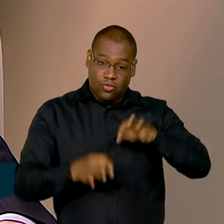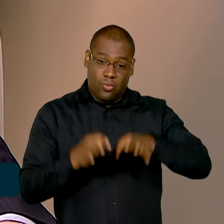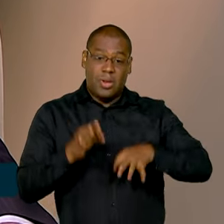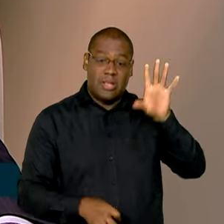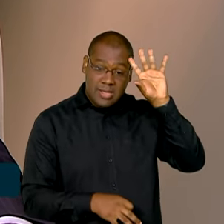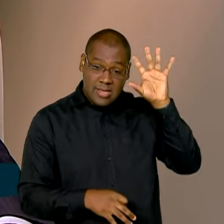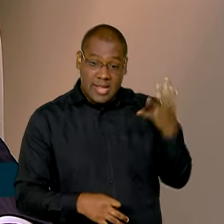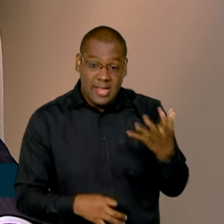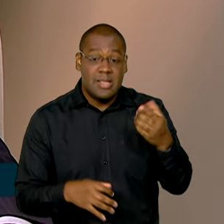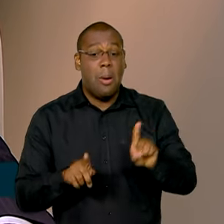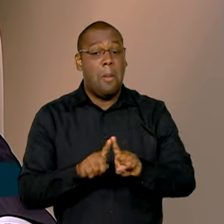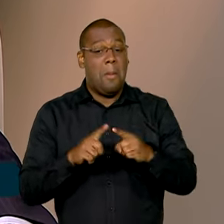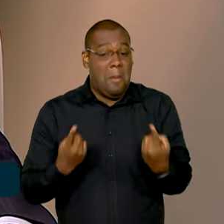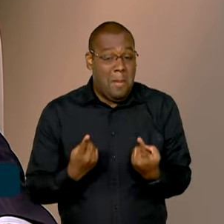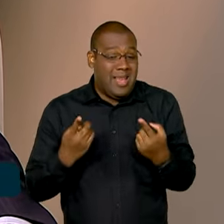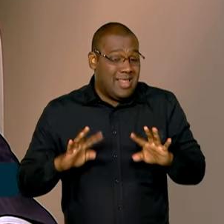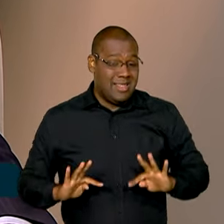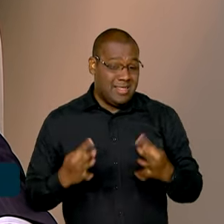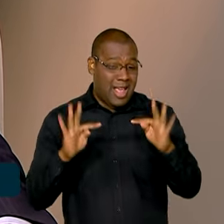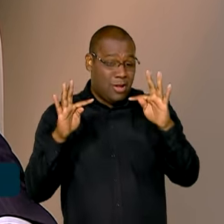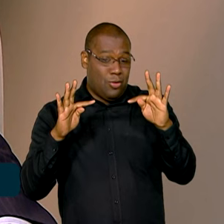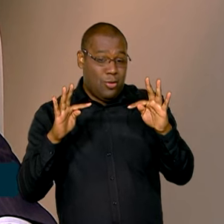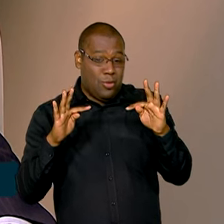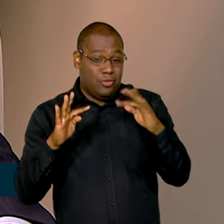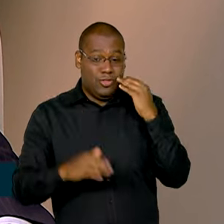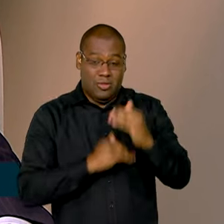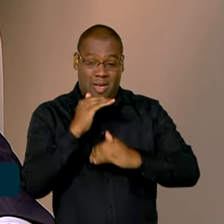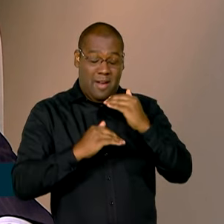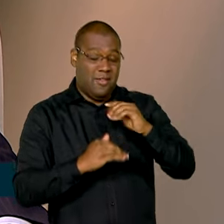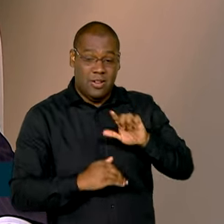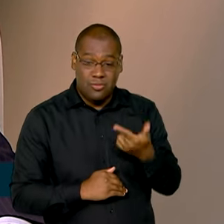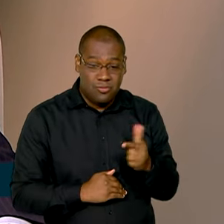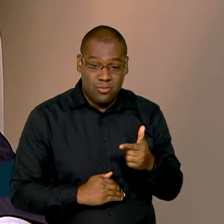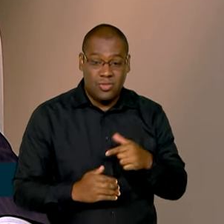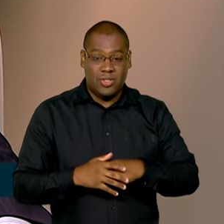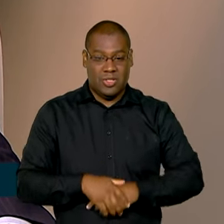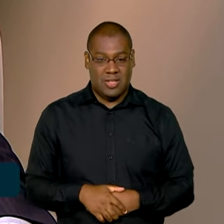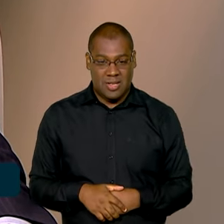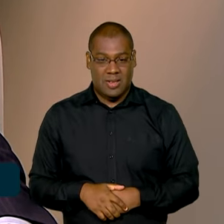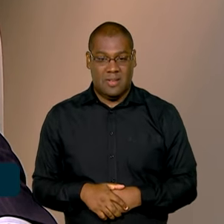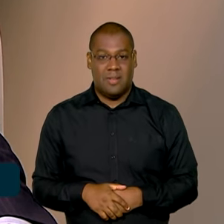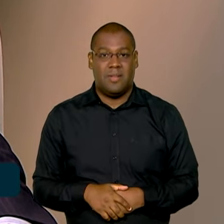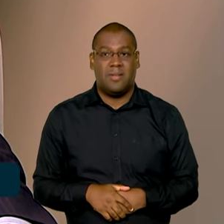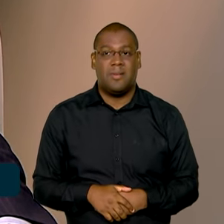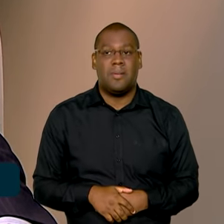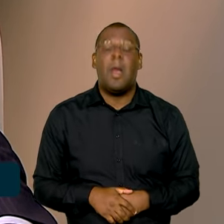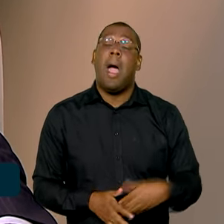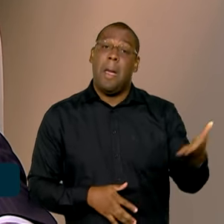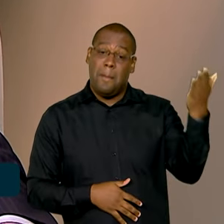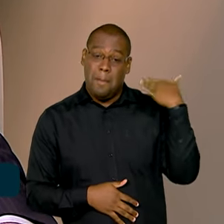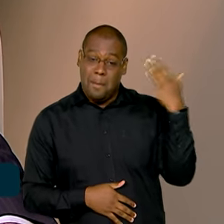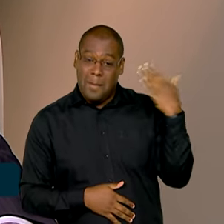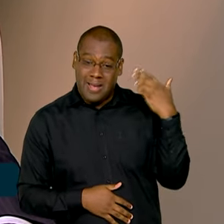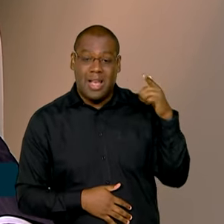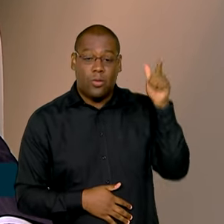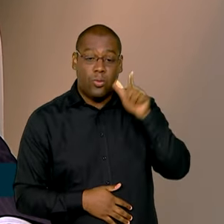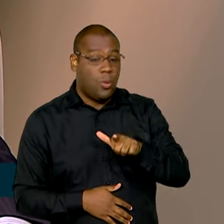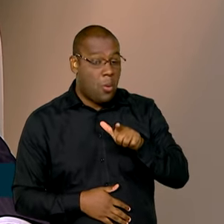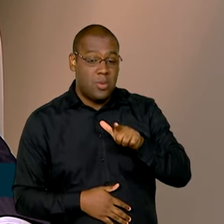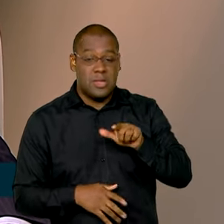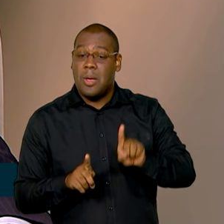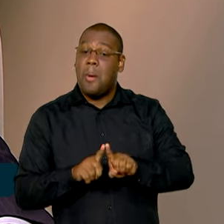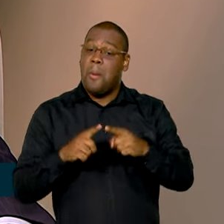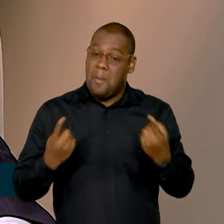controlar tantos atestados e acabou não dando certo. Mas nem toda ideia que não dá certo naquele momento não pode ser uma boa ideia no